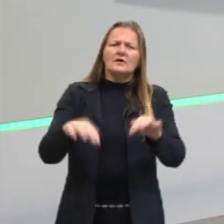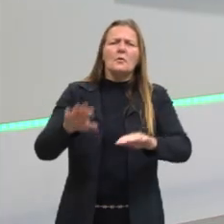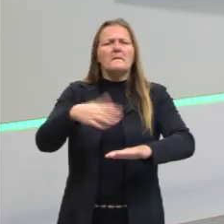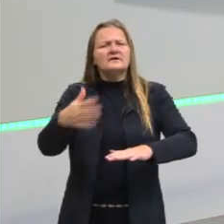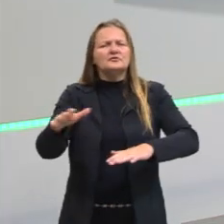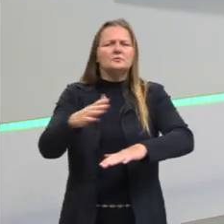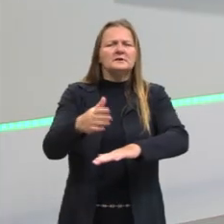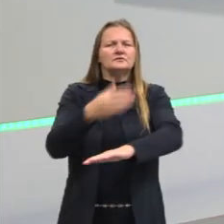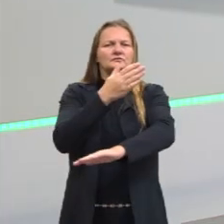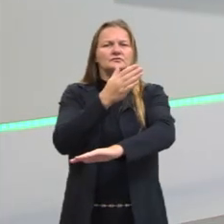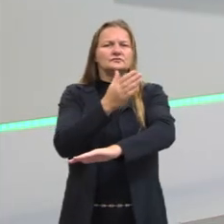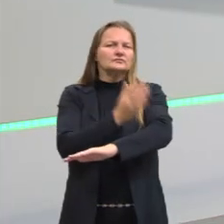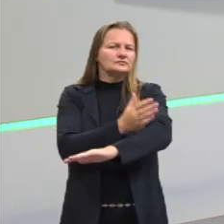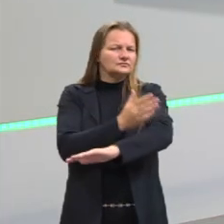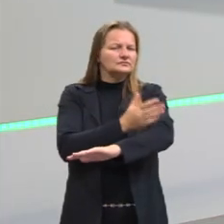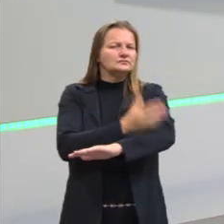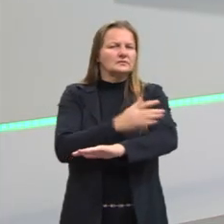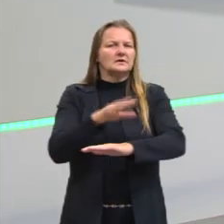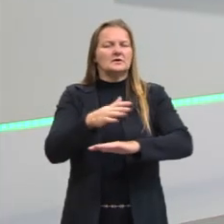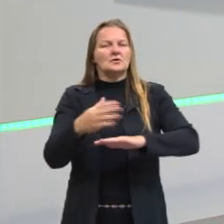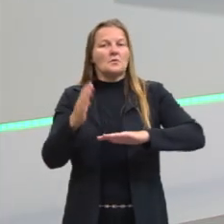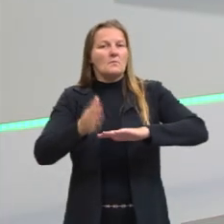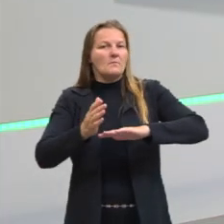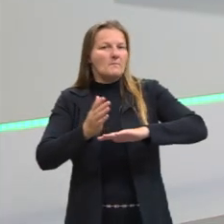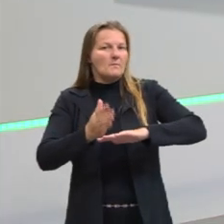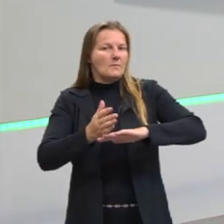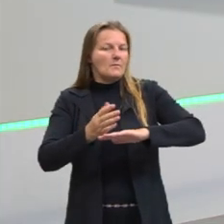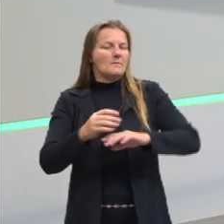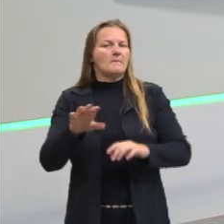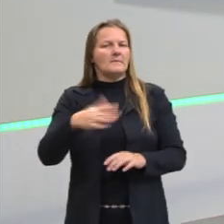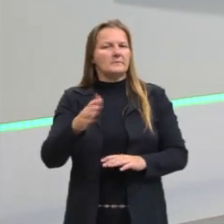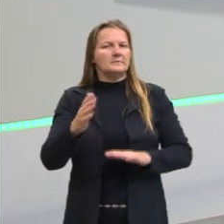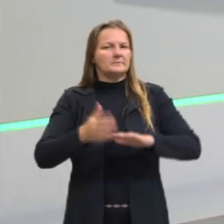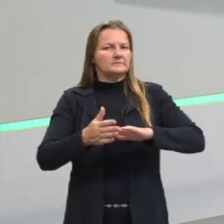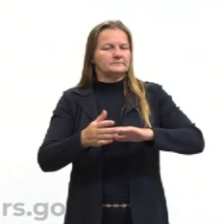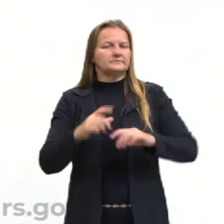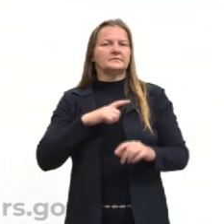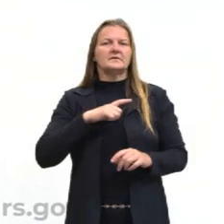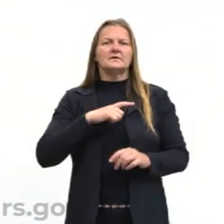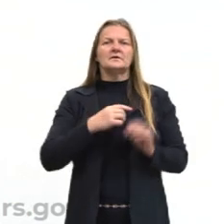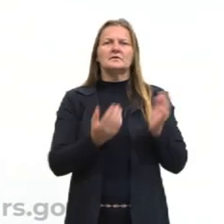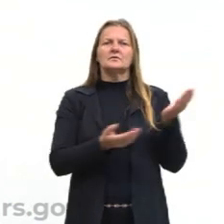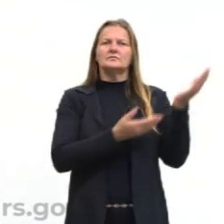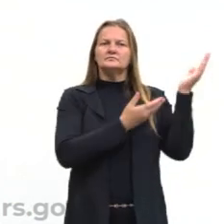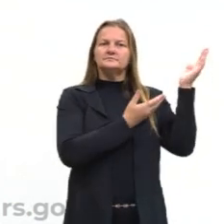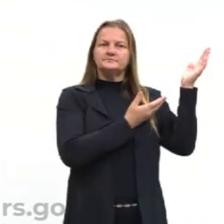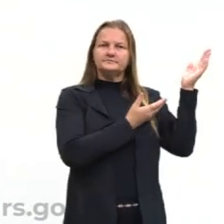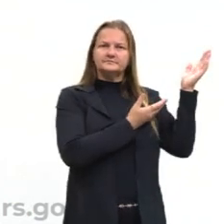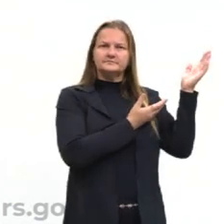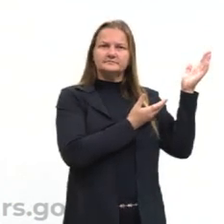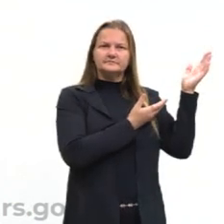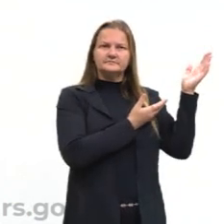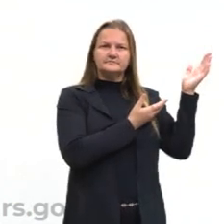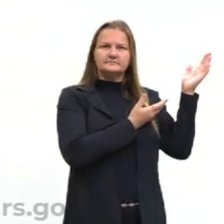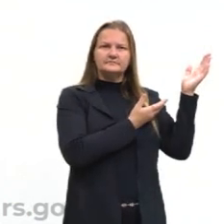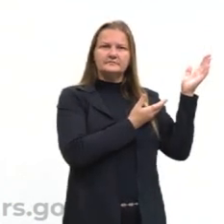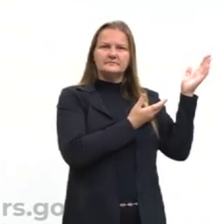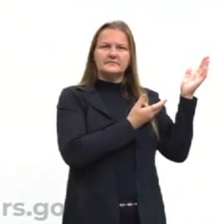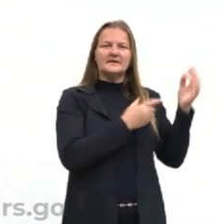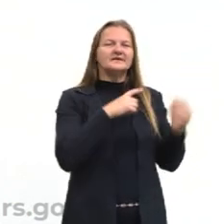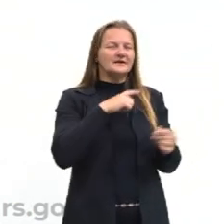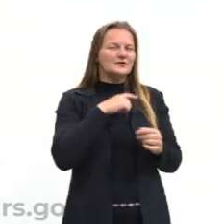Média e início da Idade Moderna. E aqui nos nossos slides, a gente tem um meme, né, eu tenho utilizado vários memes nas últimas aulas.